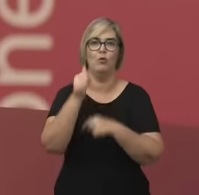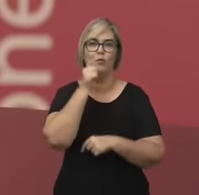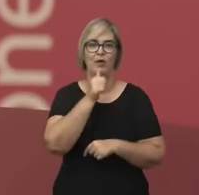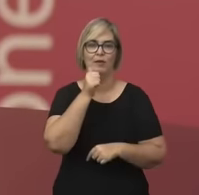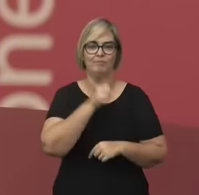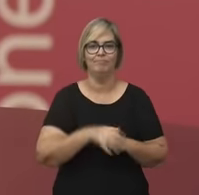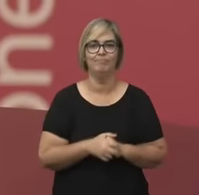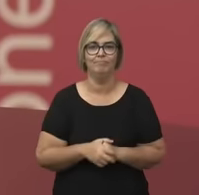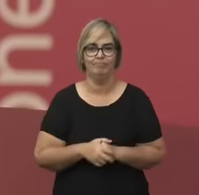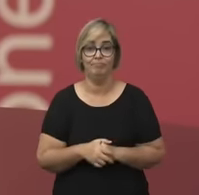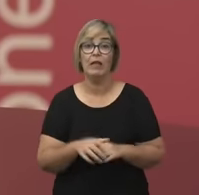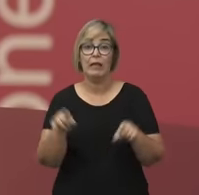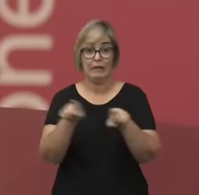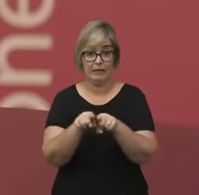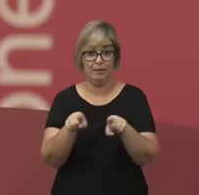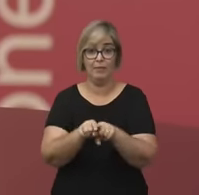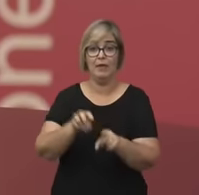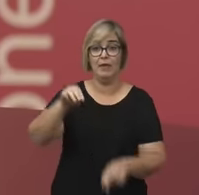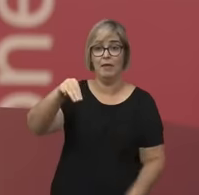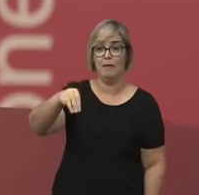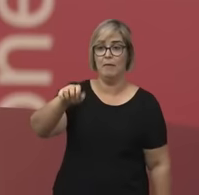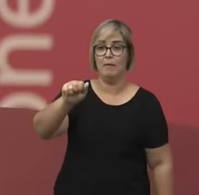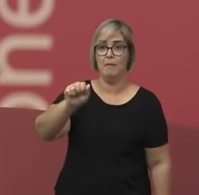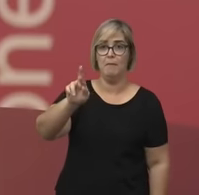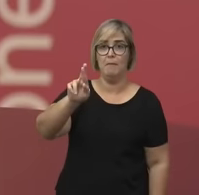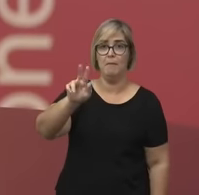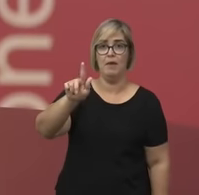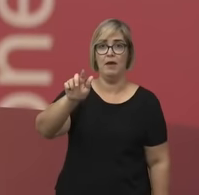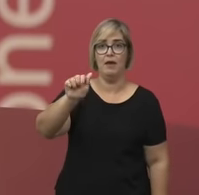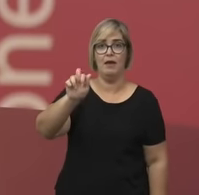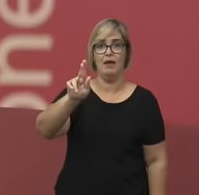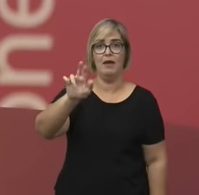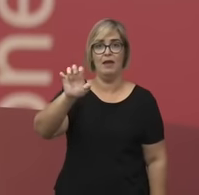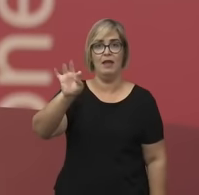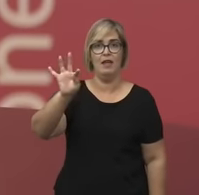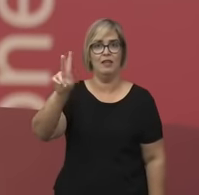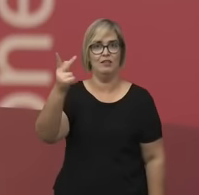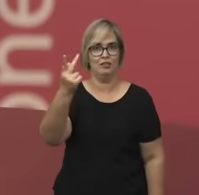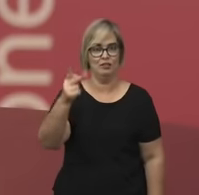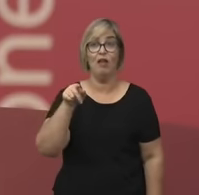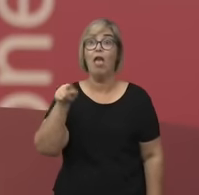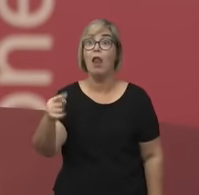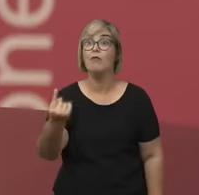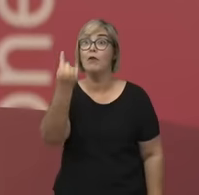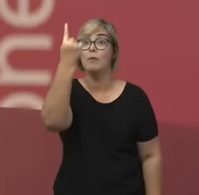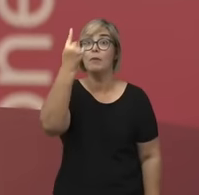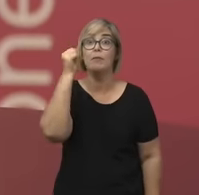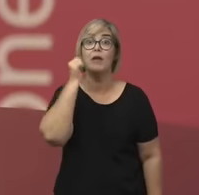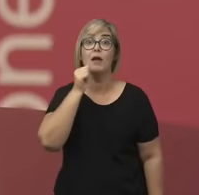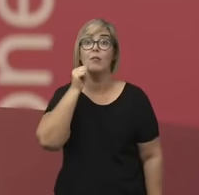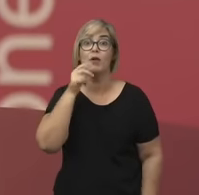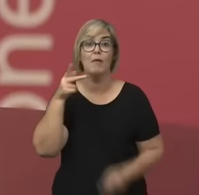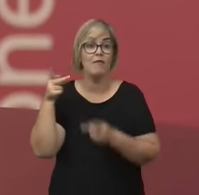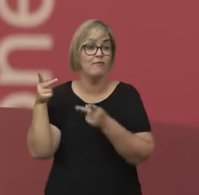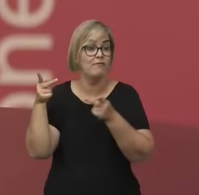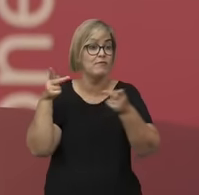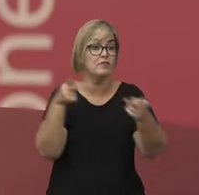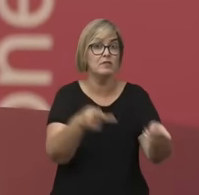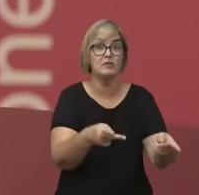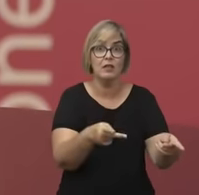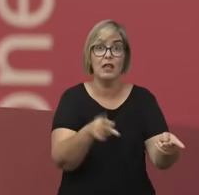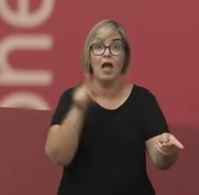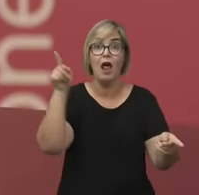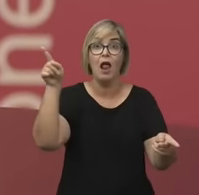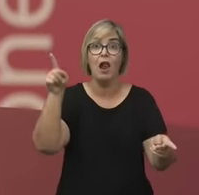Cavendish na Inglaterra em 1667, ela foi a primeira mulher a poder visitar a Royal Society de Londres para assistir os